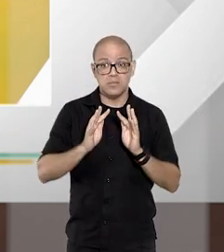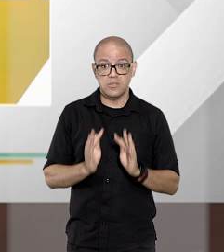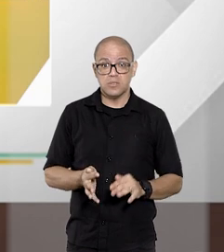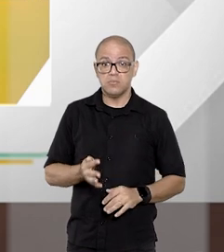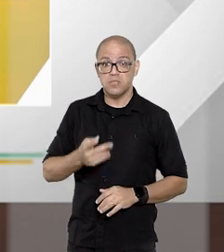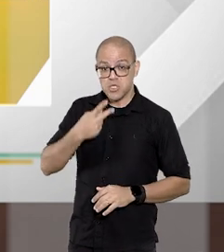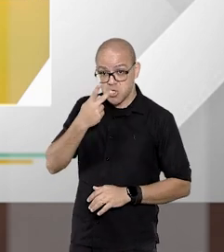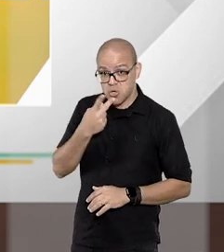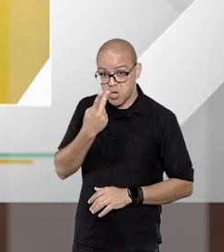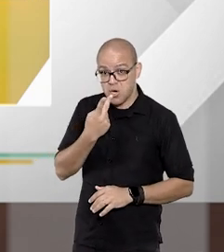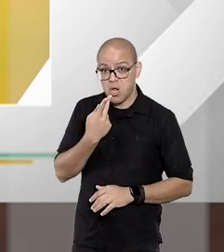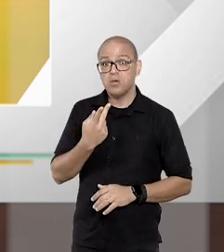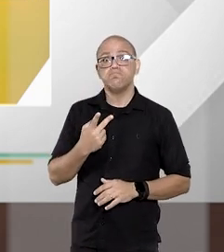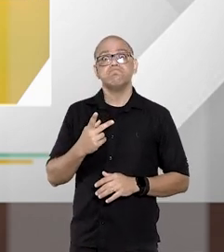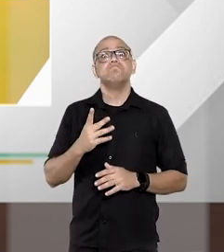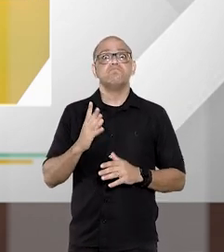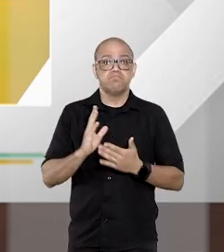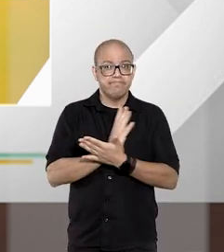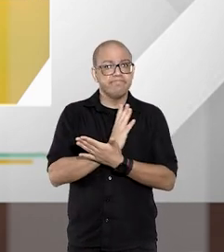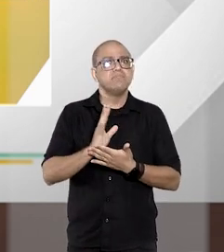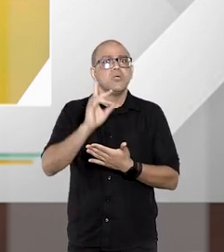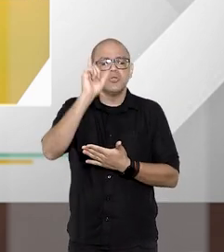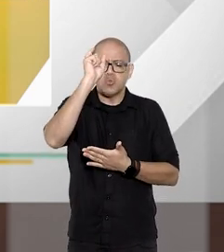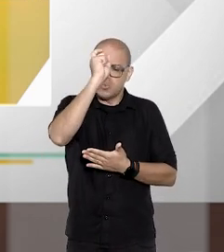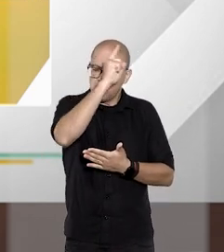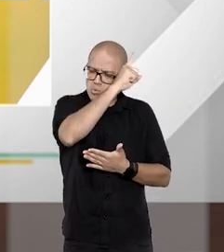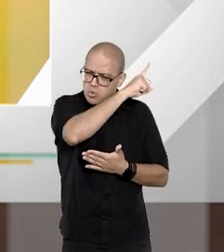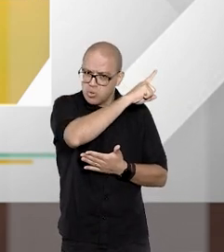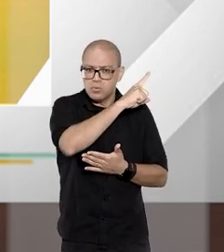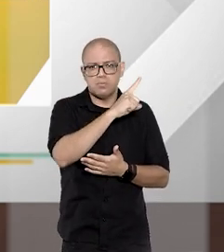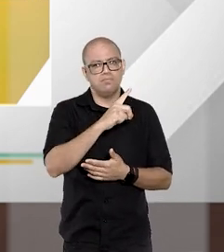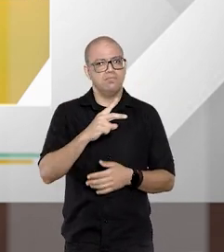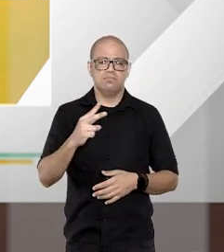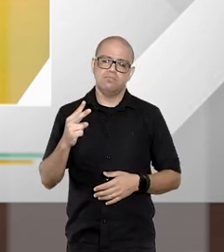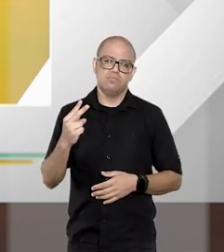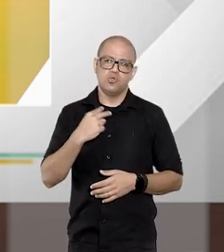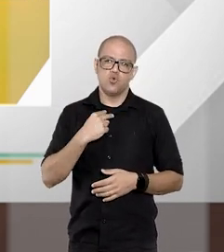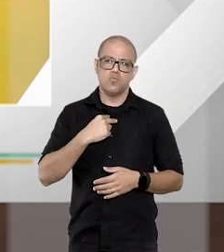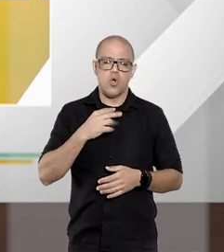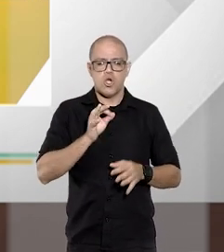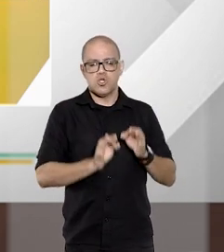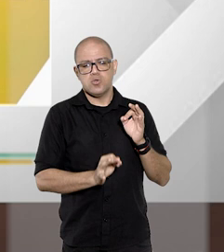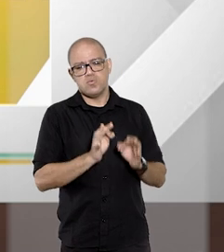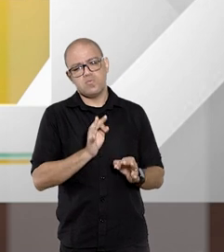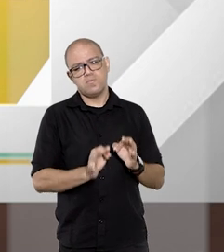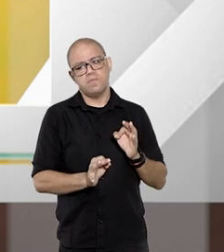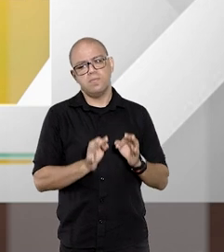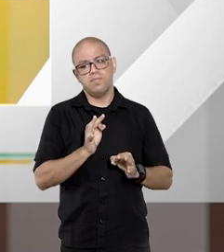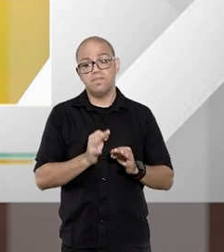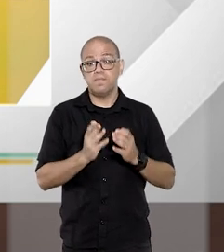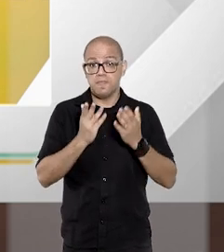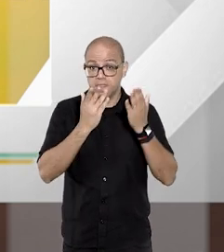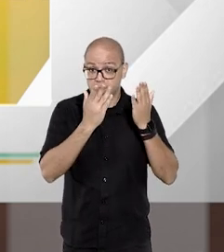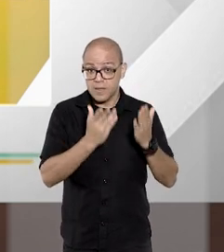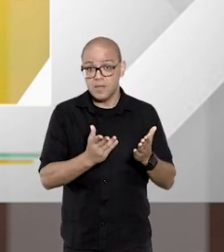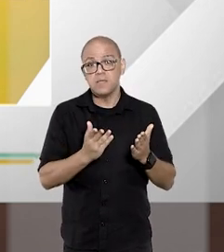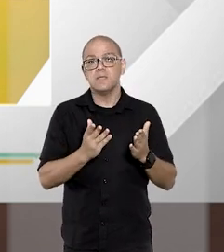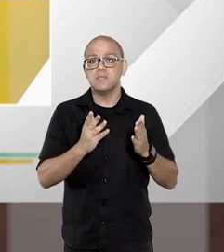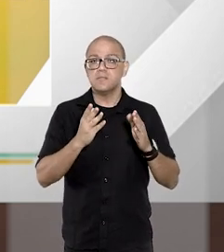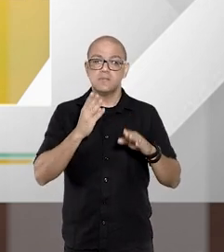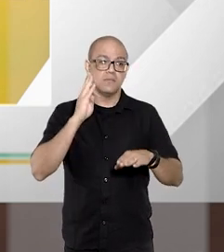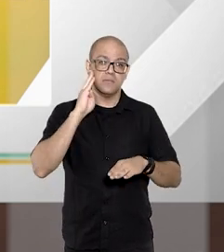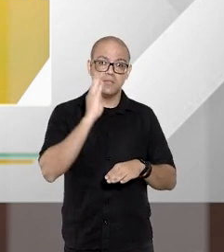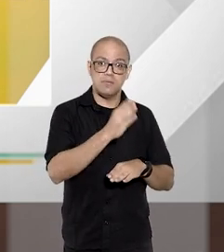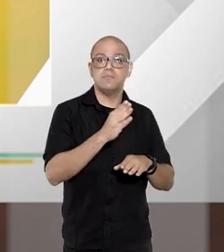simples e oral, causas de grande complexidade não poderiam estar sendo julgadas nesse